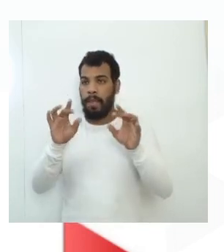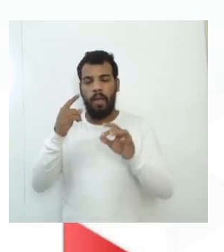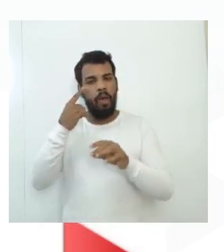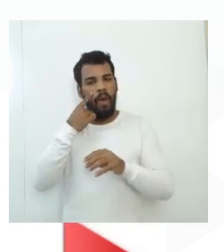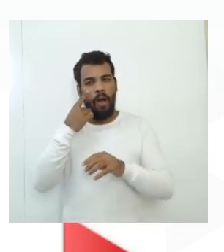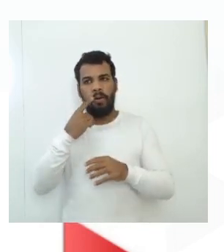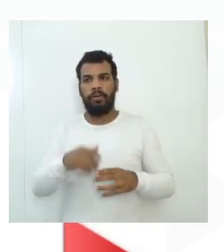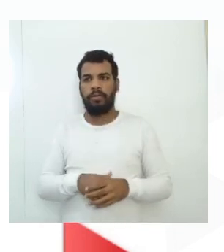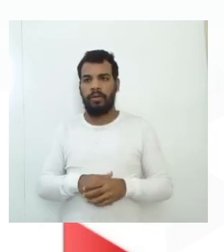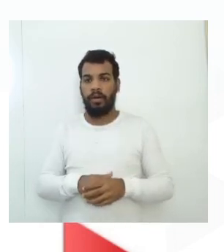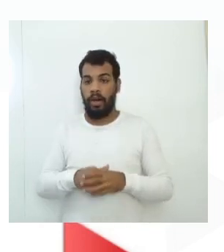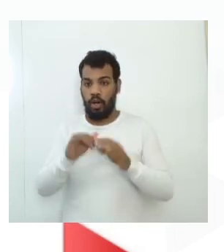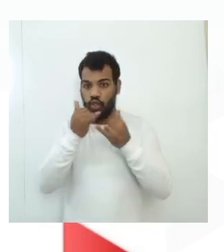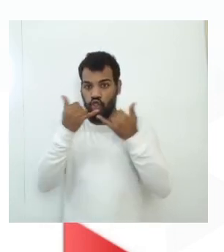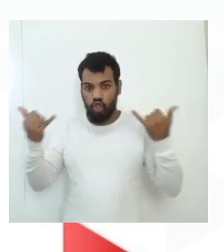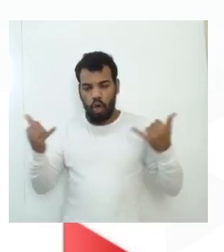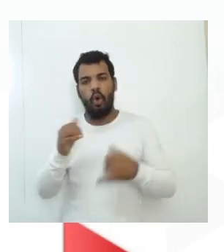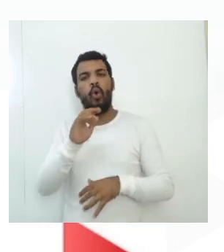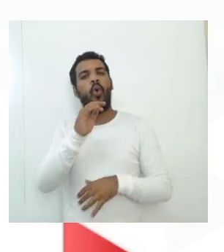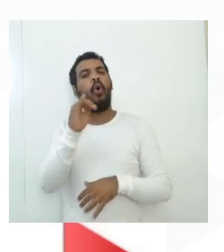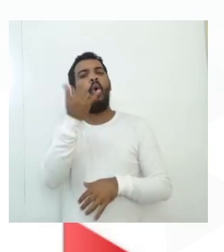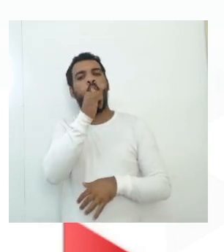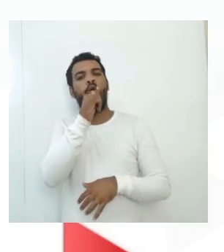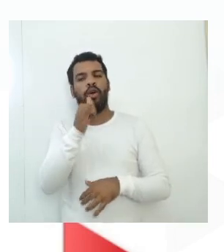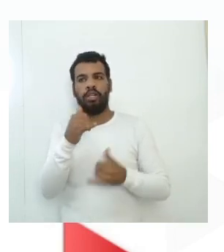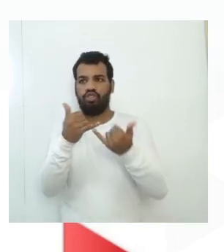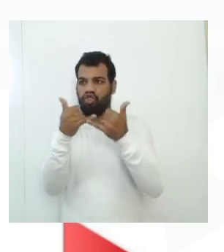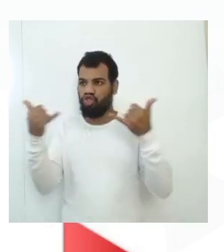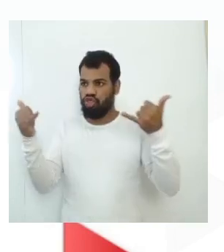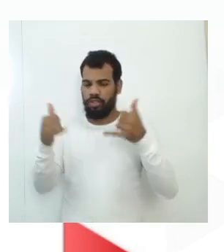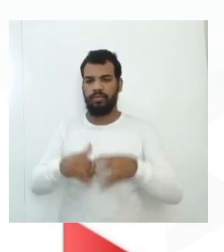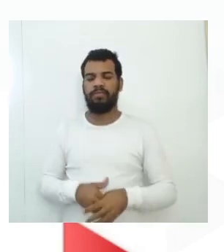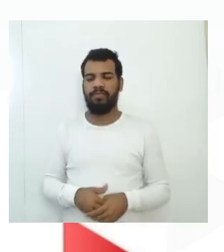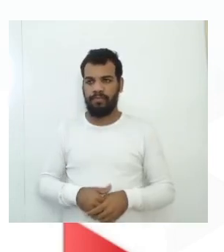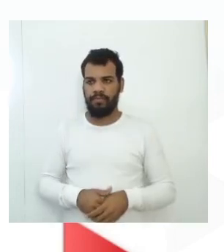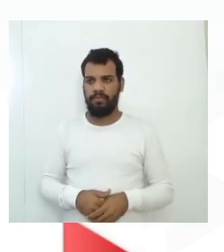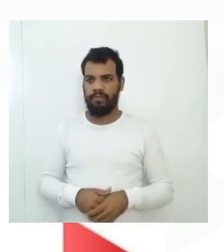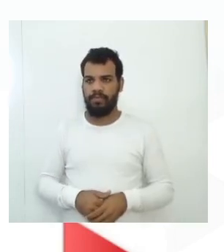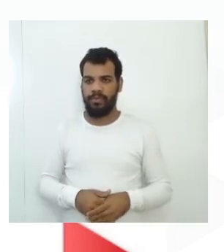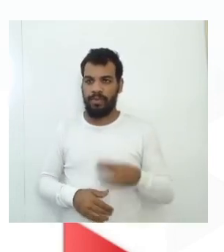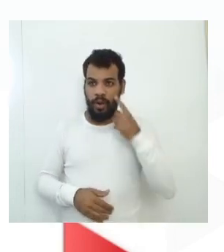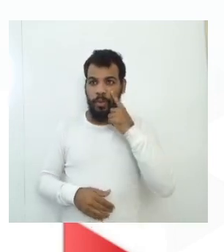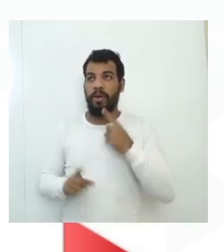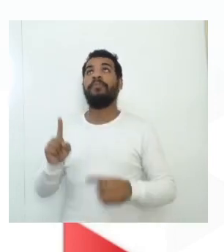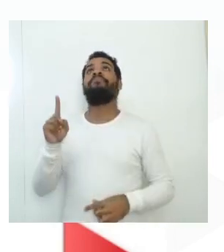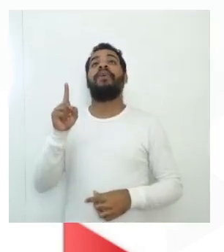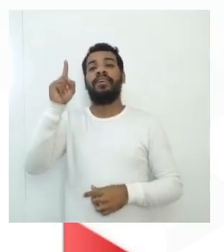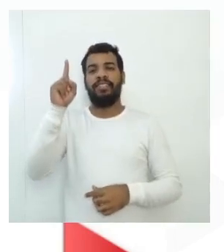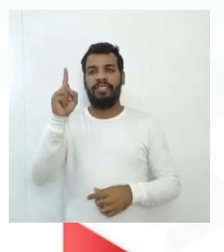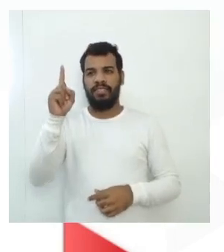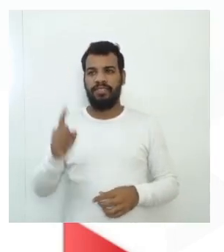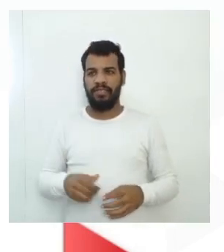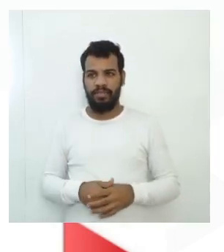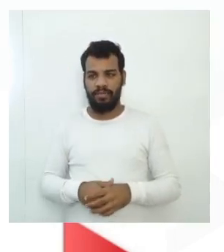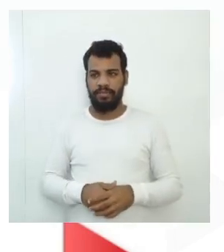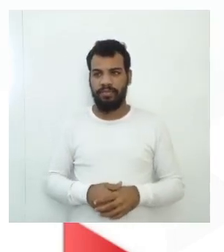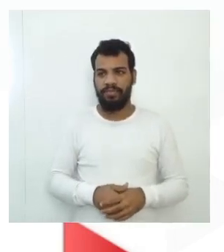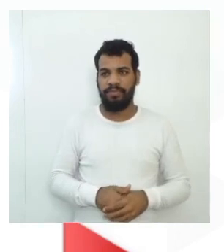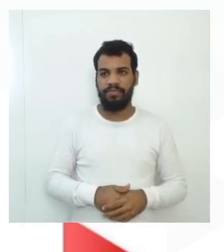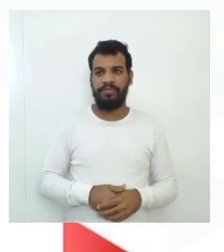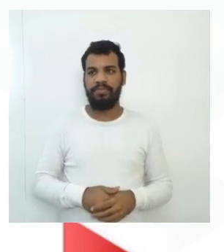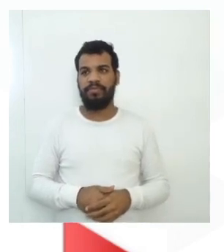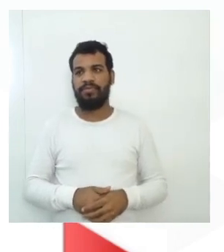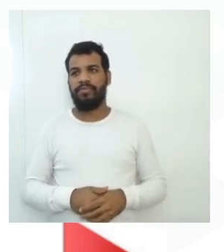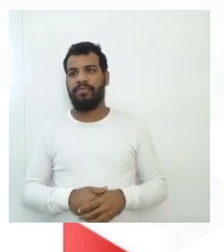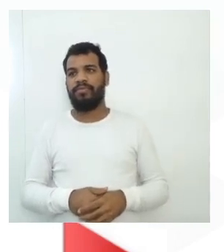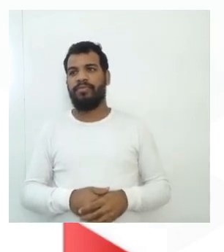os circuitos eletrônicos e até coroas dentárias, dada a sua pouca reatividade química. Os